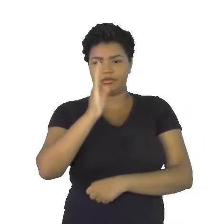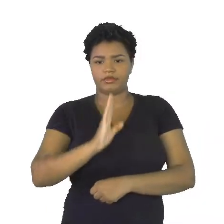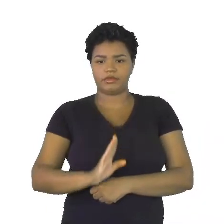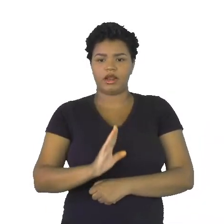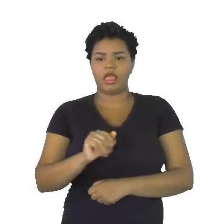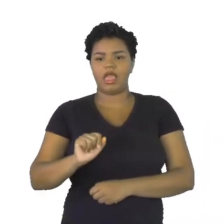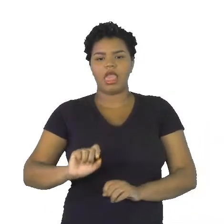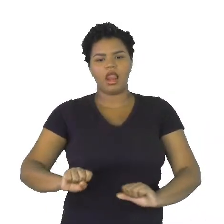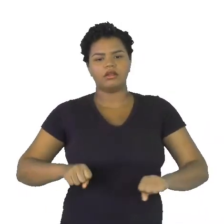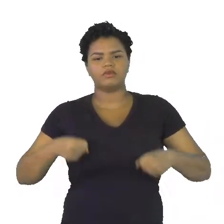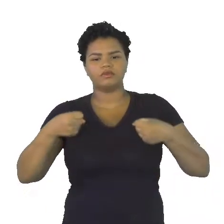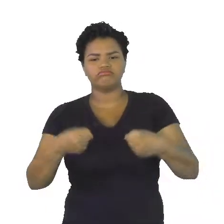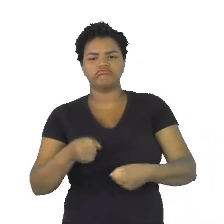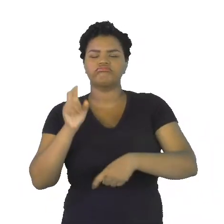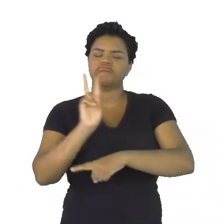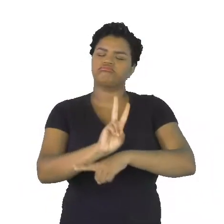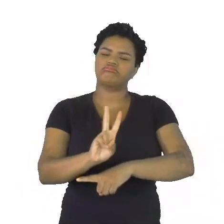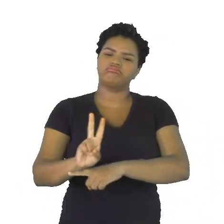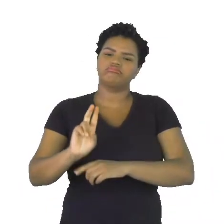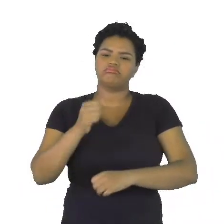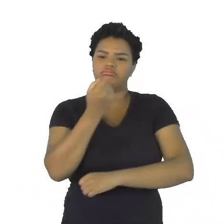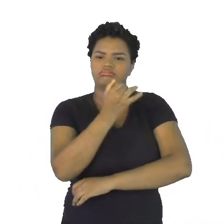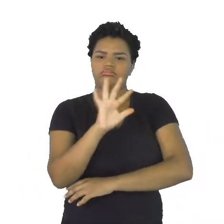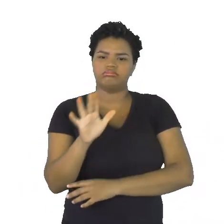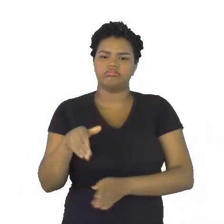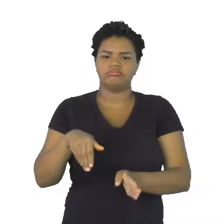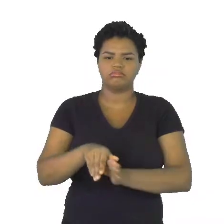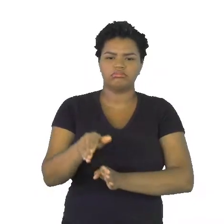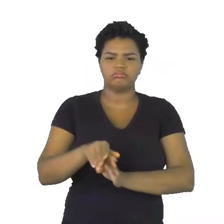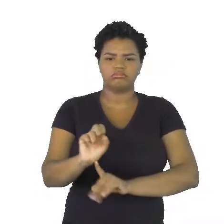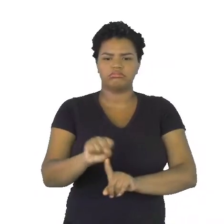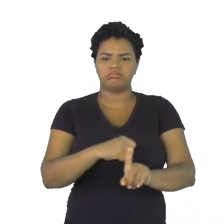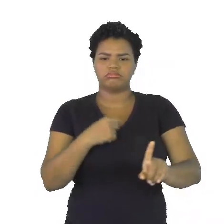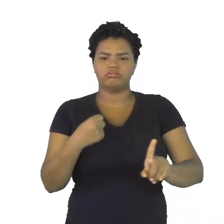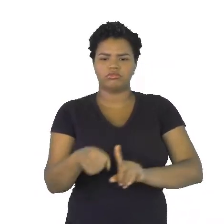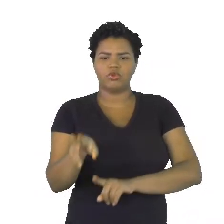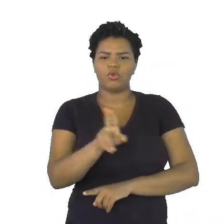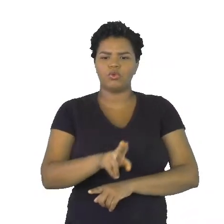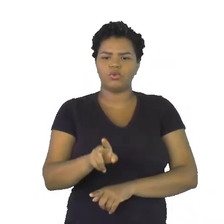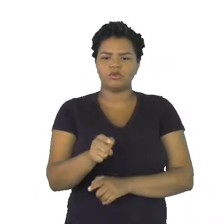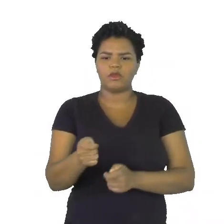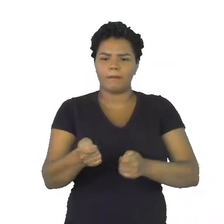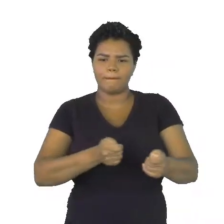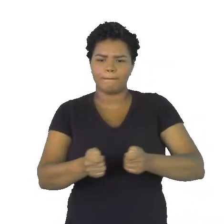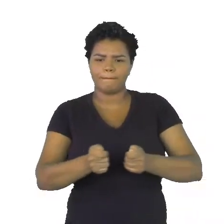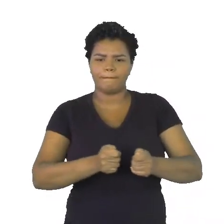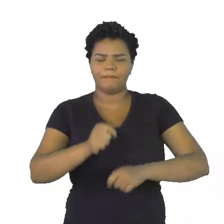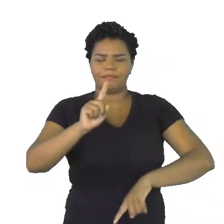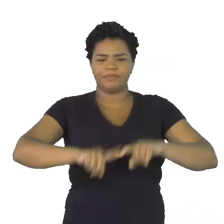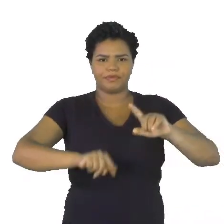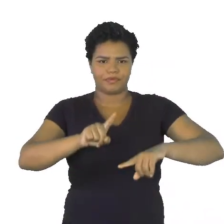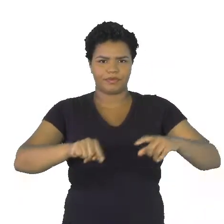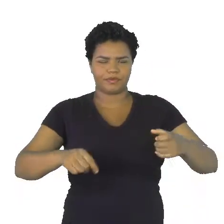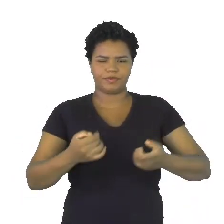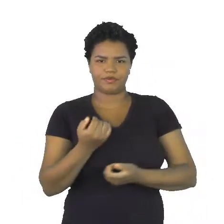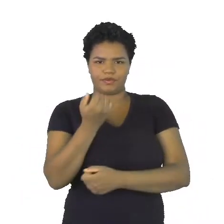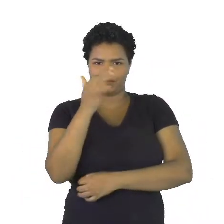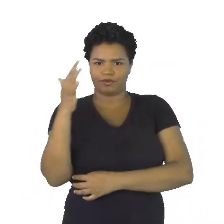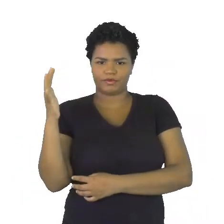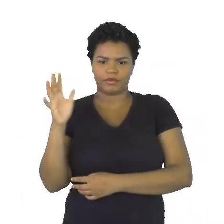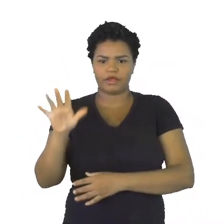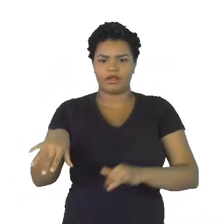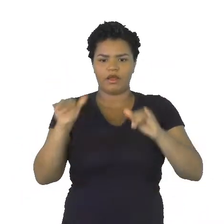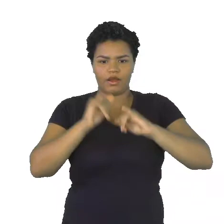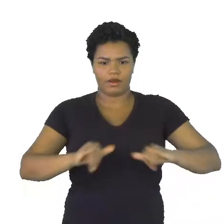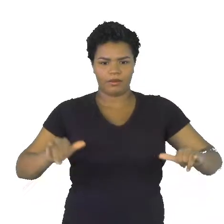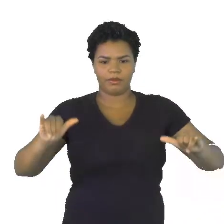natureza que orienta a sociedade a usar racionalmente os recursos naturais. E aí, essa campanha publicitária